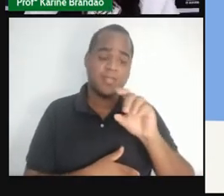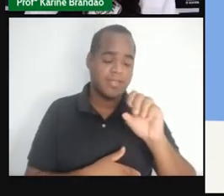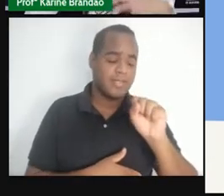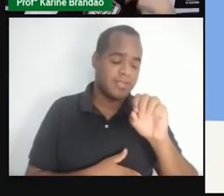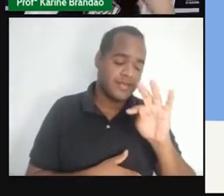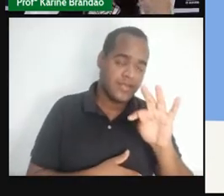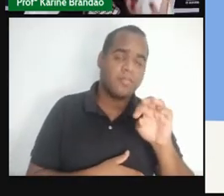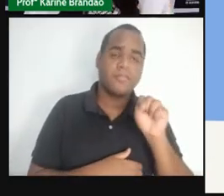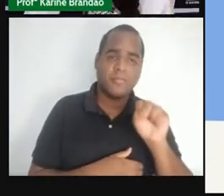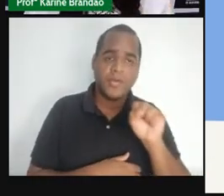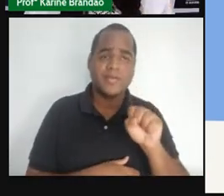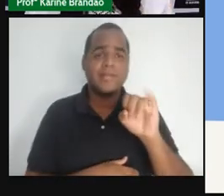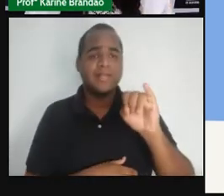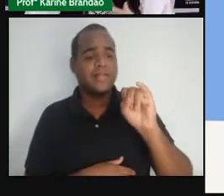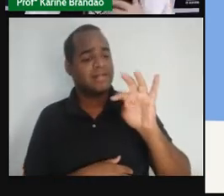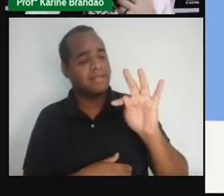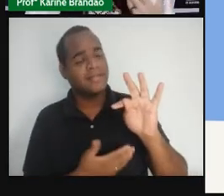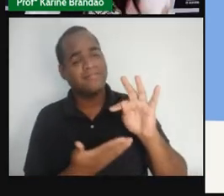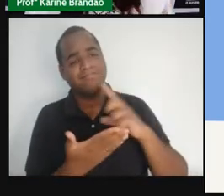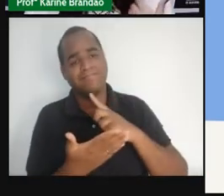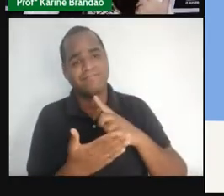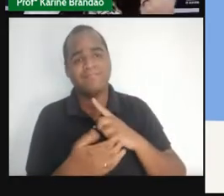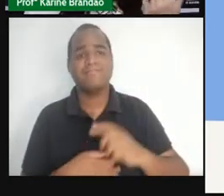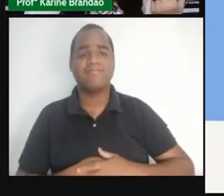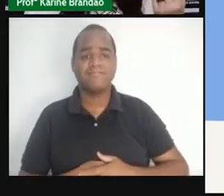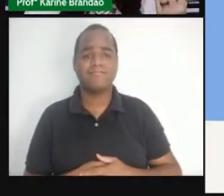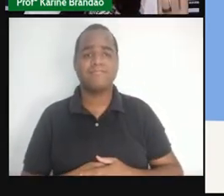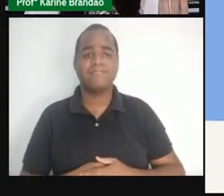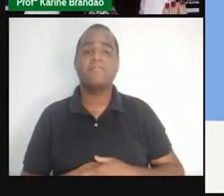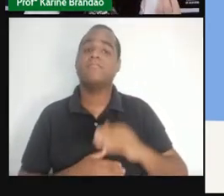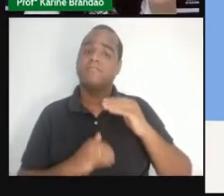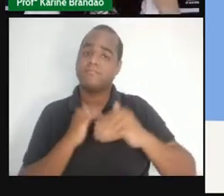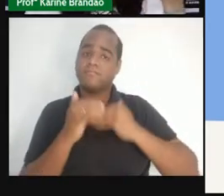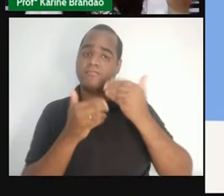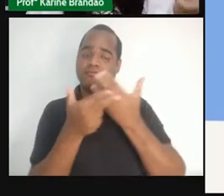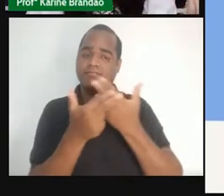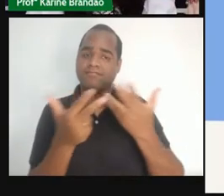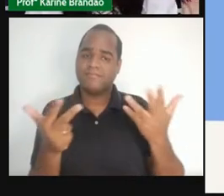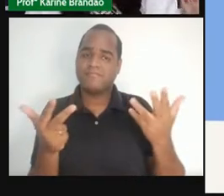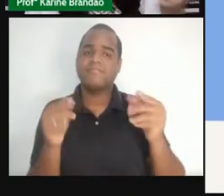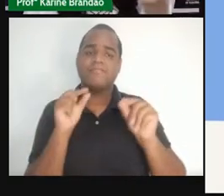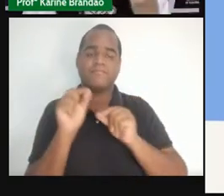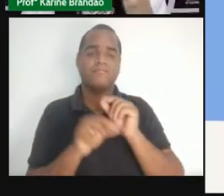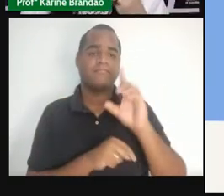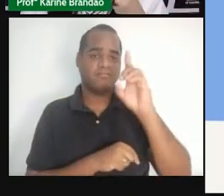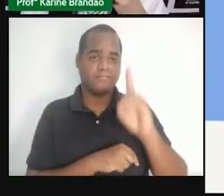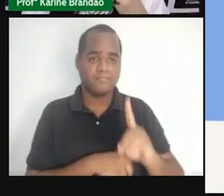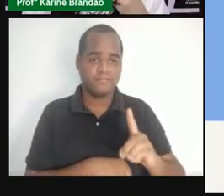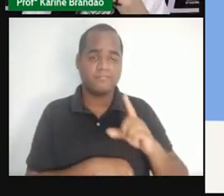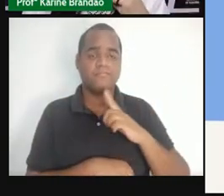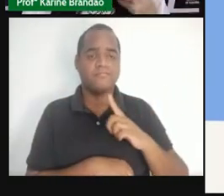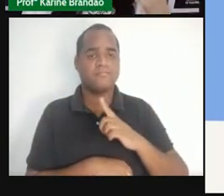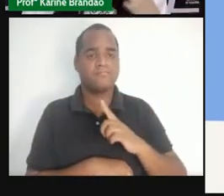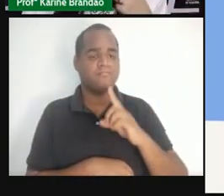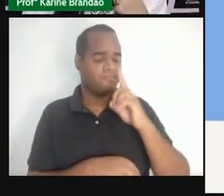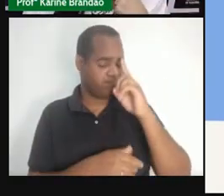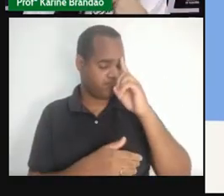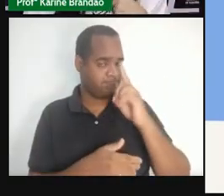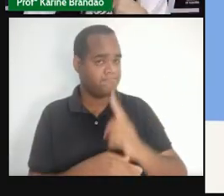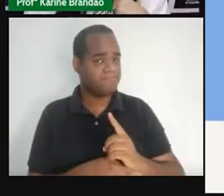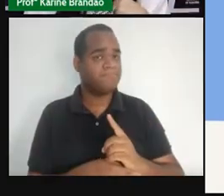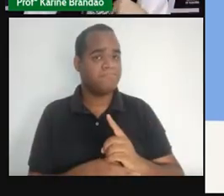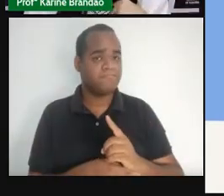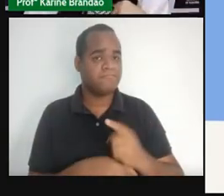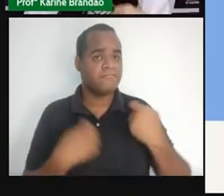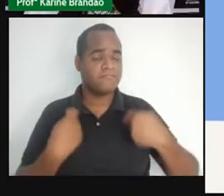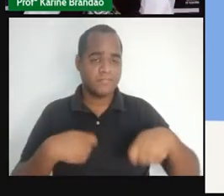Então, todo esse processo precisa de nós compreendermos os nossos direitos, mas também os nossos deveres, as nossas